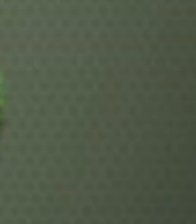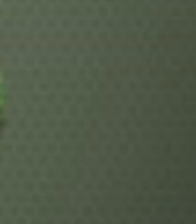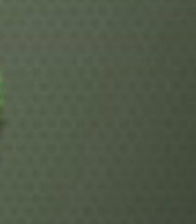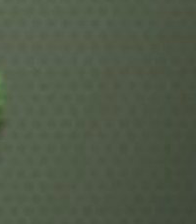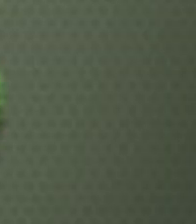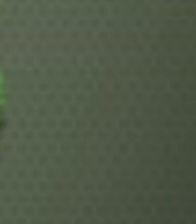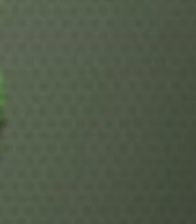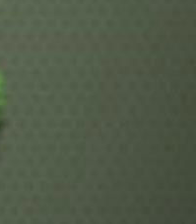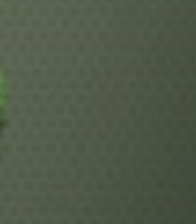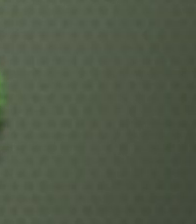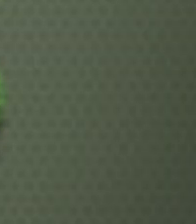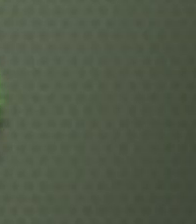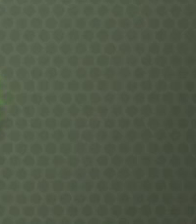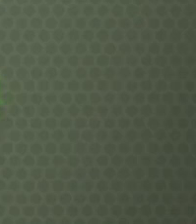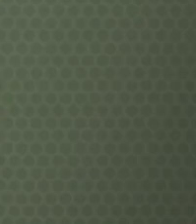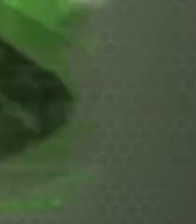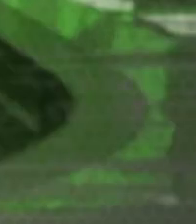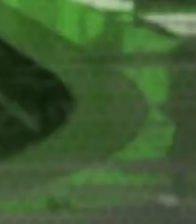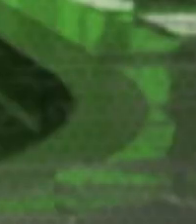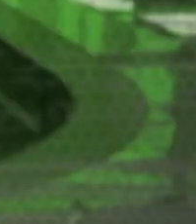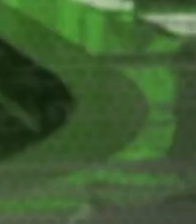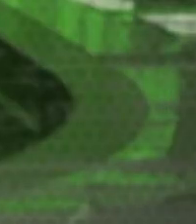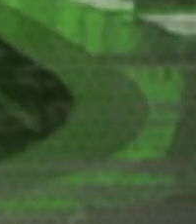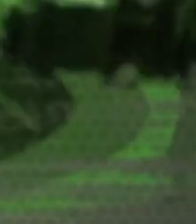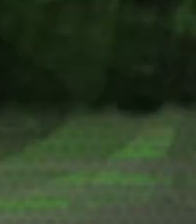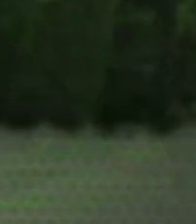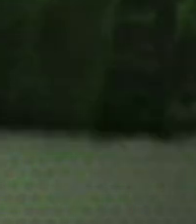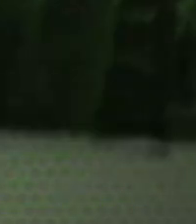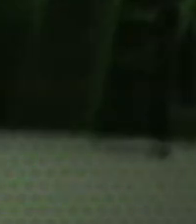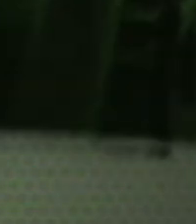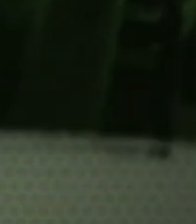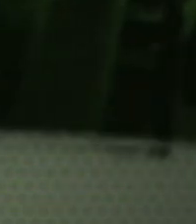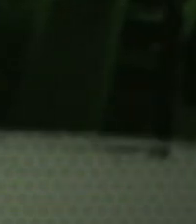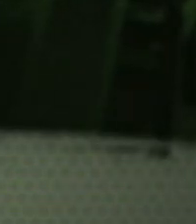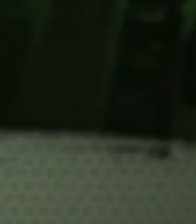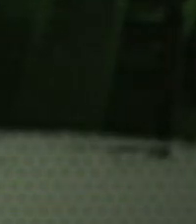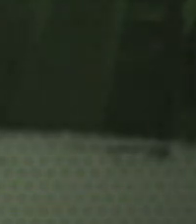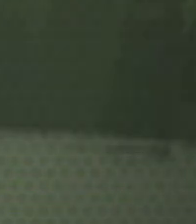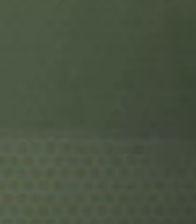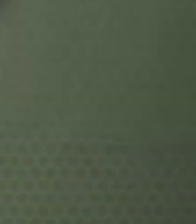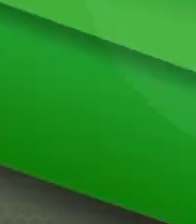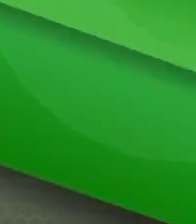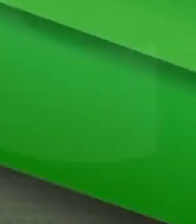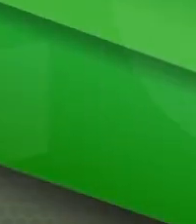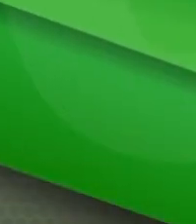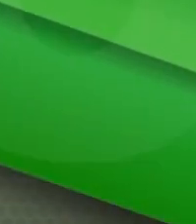da Comissão de Educação do Correio da Comissão de Educação Comissão da Comissão